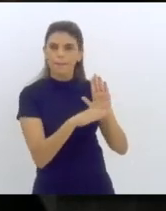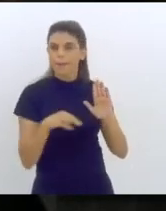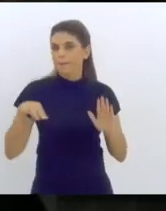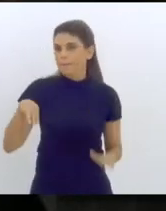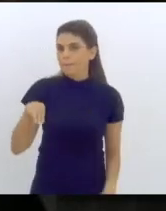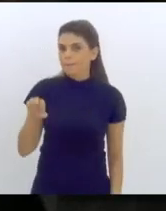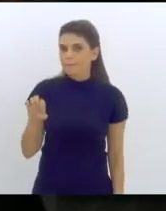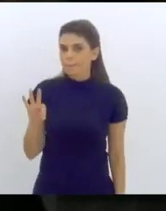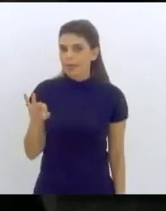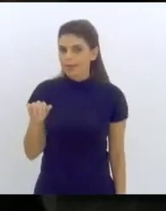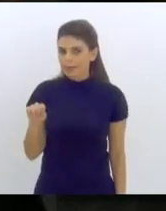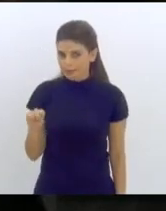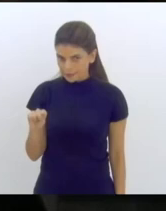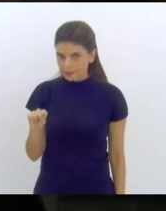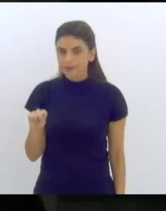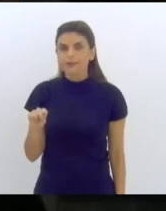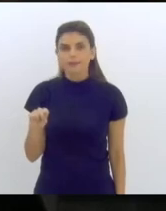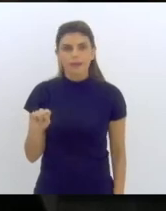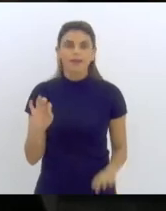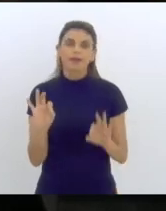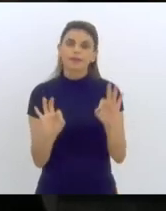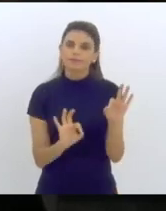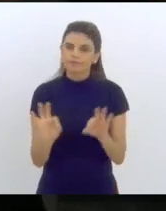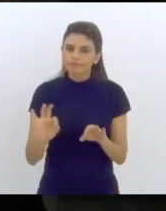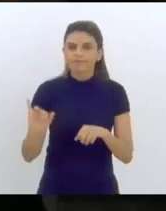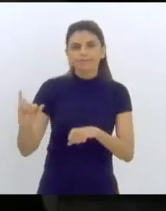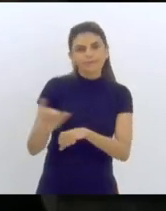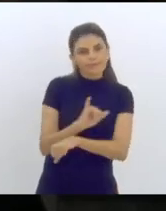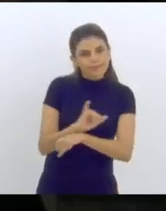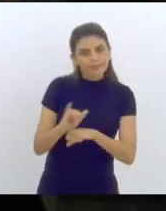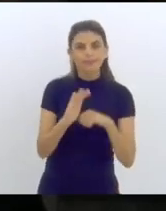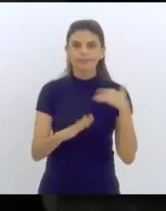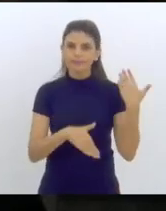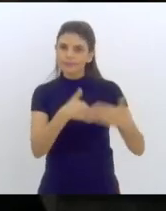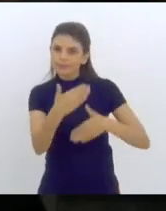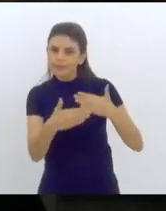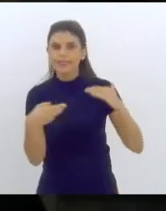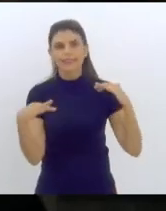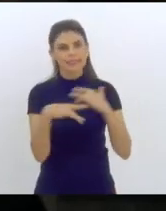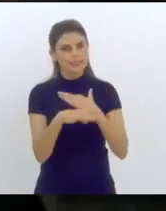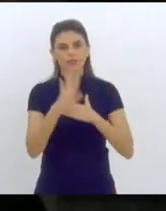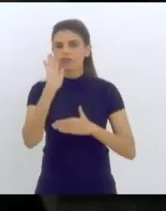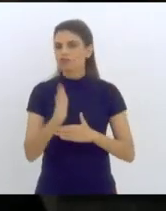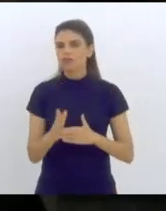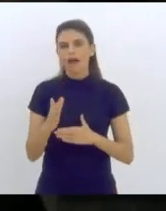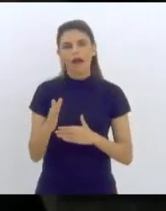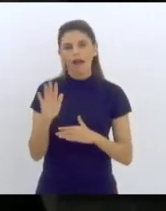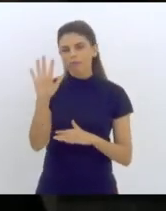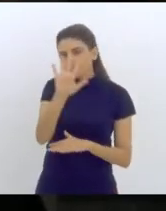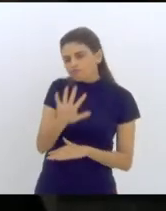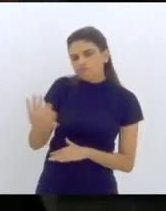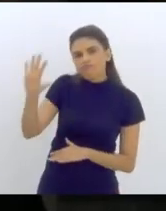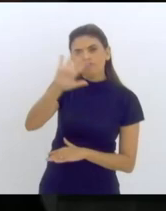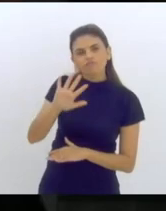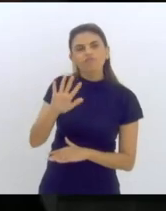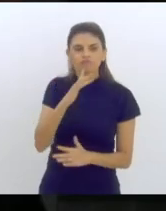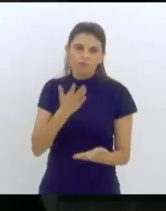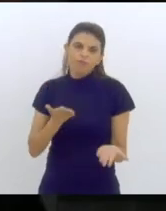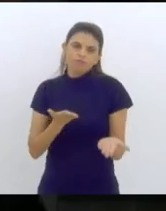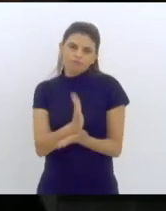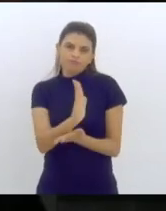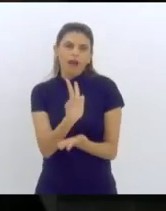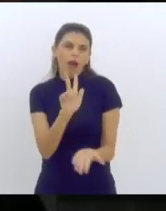plano estratégico de desenvolvimento da cidade, já previamente aprovado